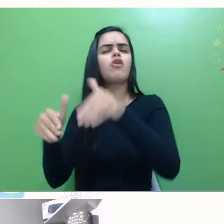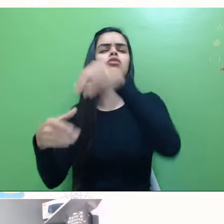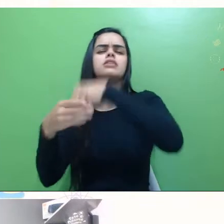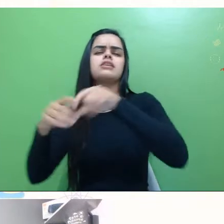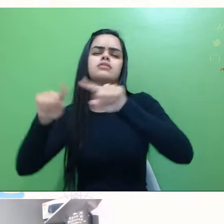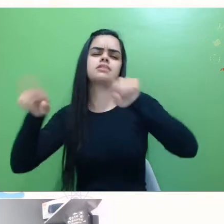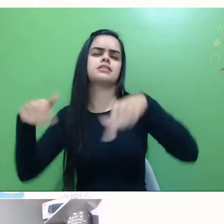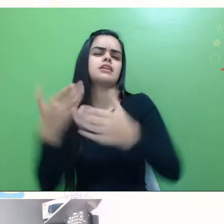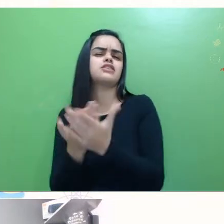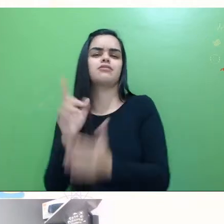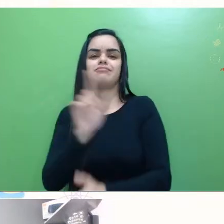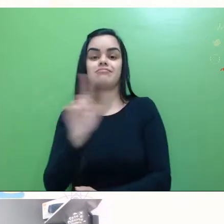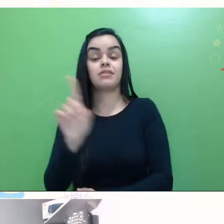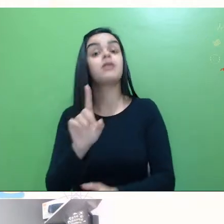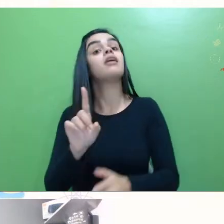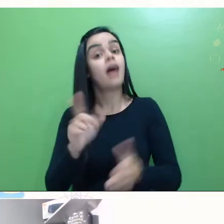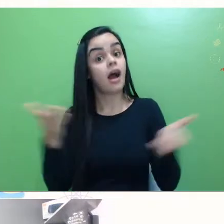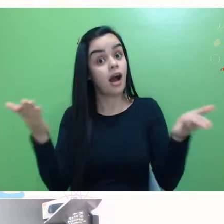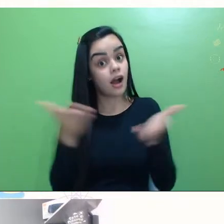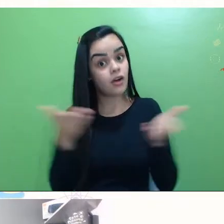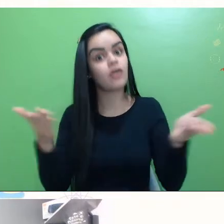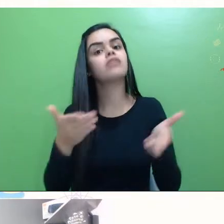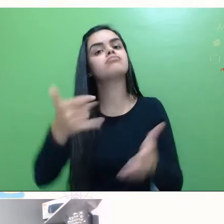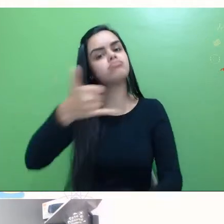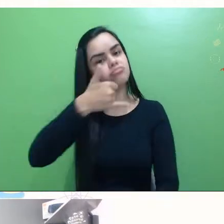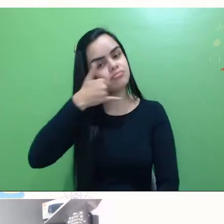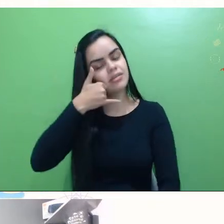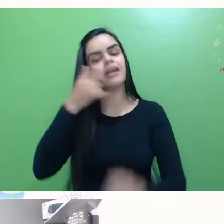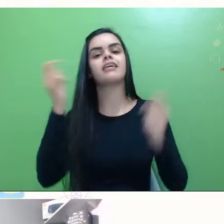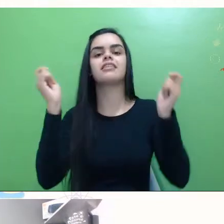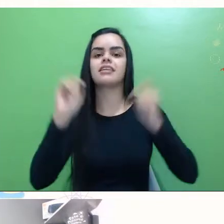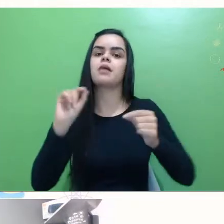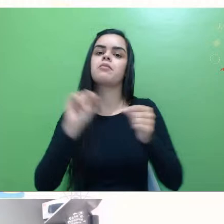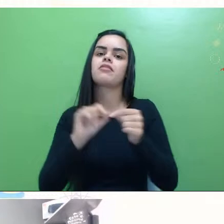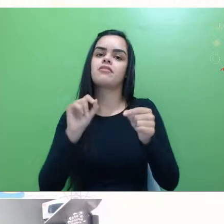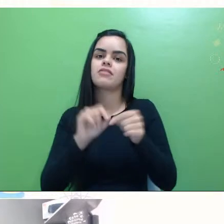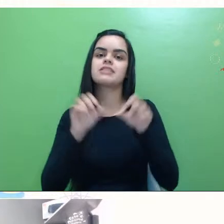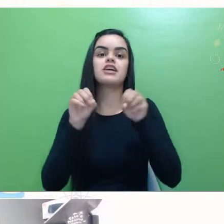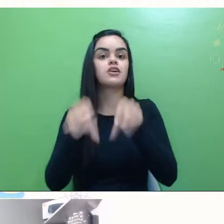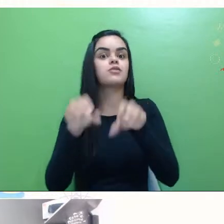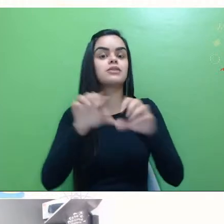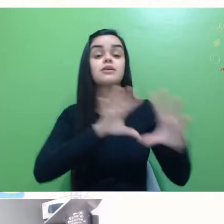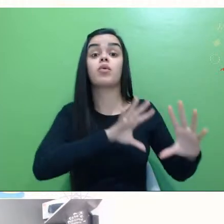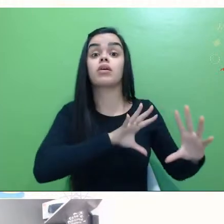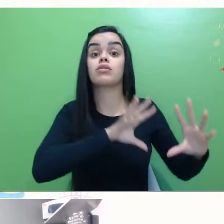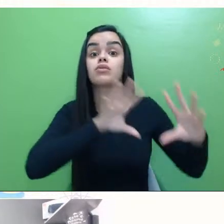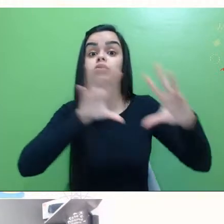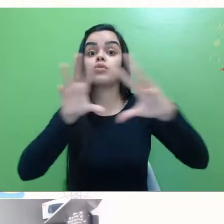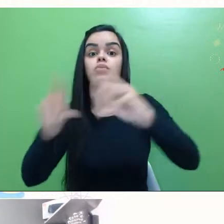foi possível e é possível fazer a educação alcançar a todo mundo.